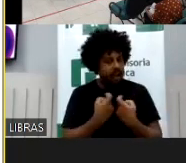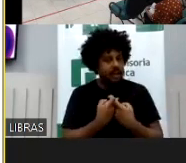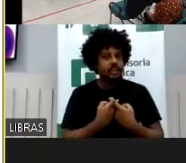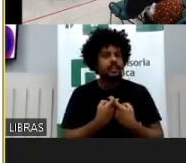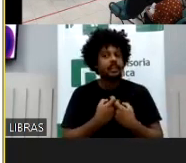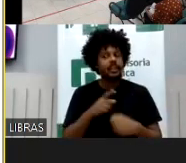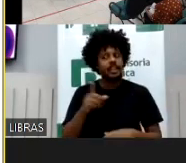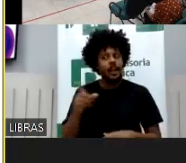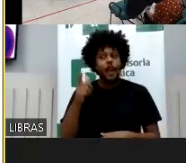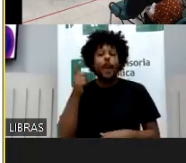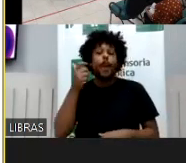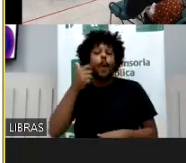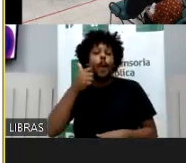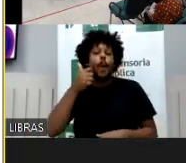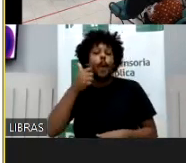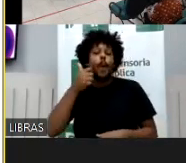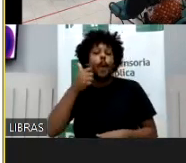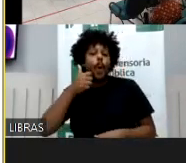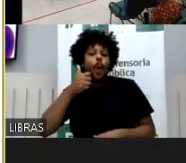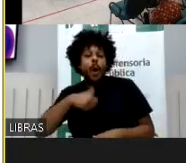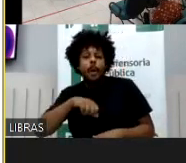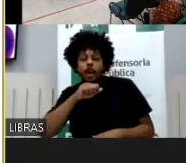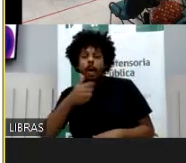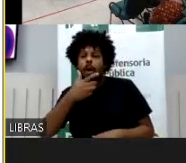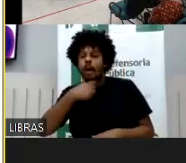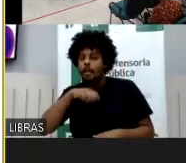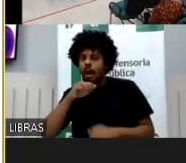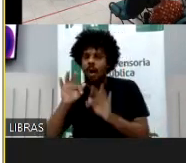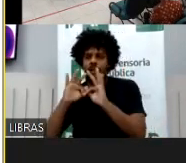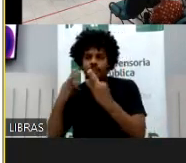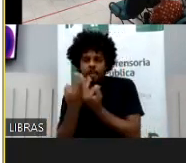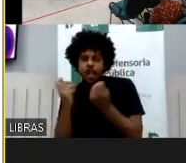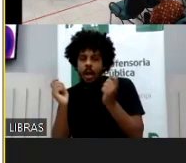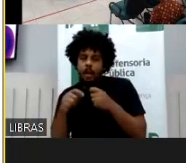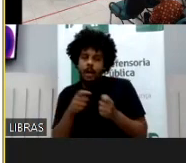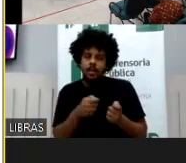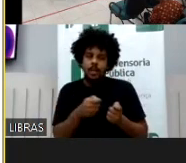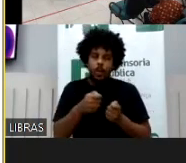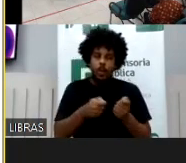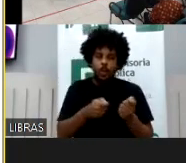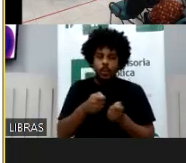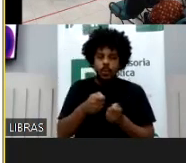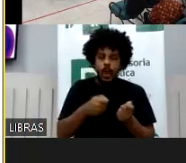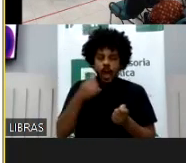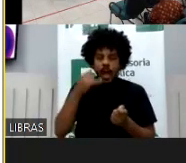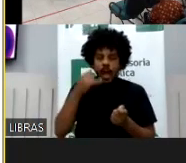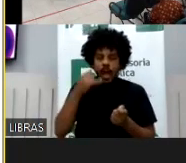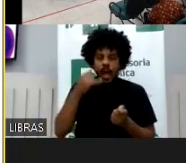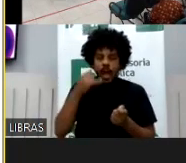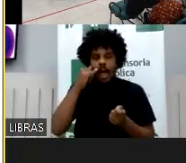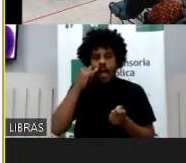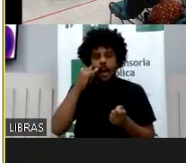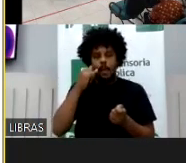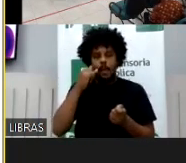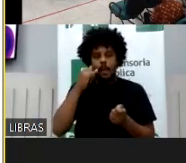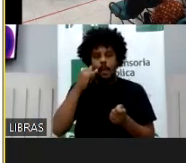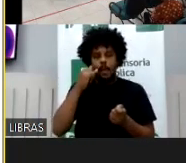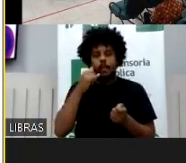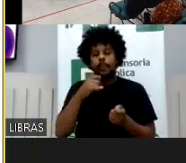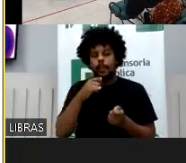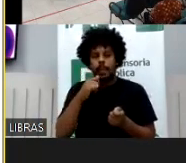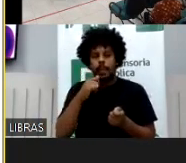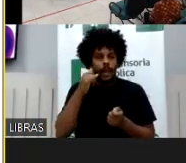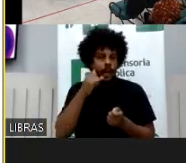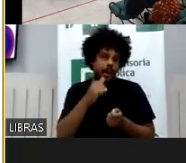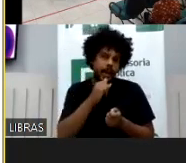impedir que essas crianças e adolescentes se contactem com outros adolescentes, por exemplo. Então, por exemplo, existe um movimento super